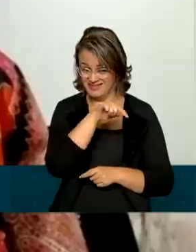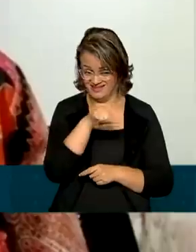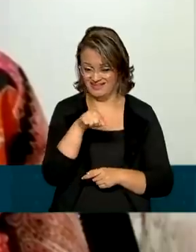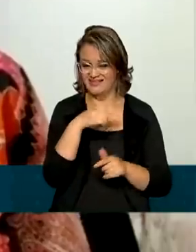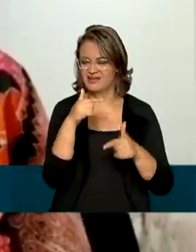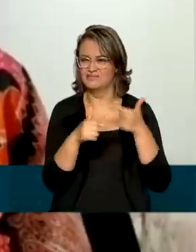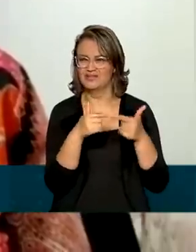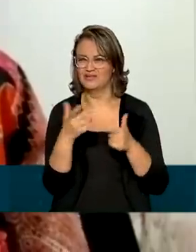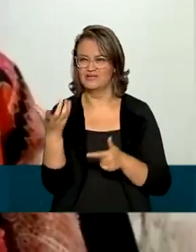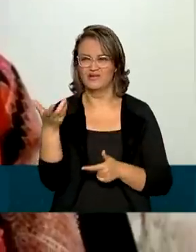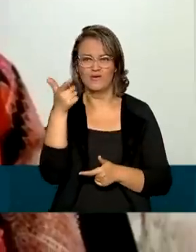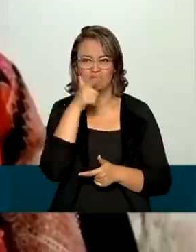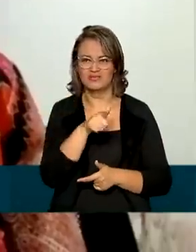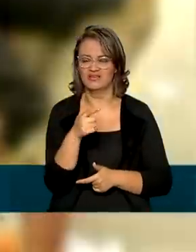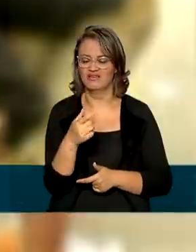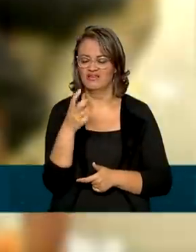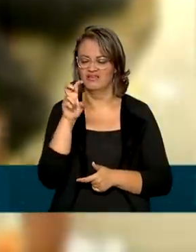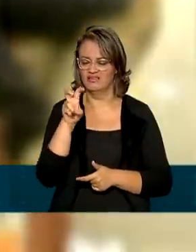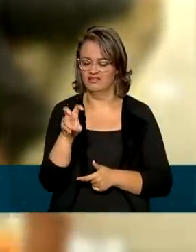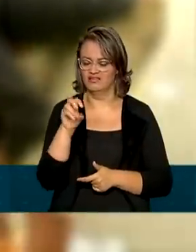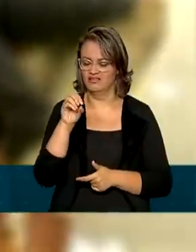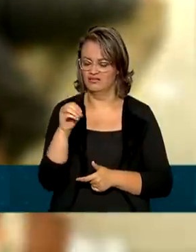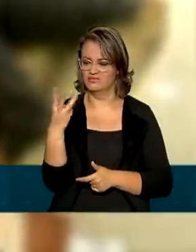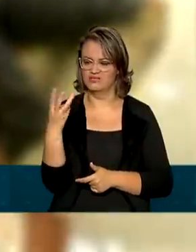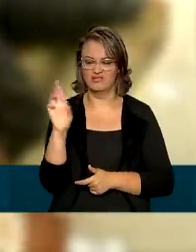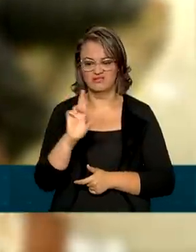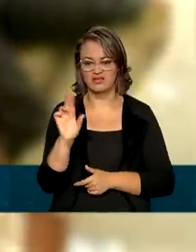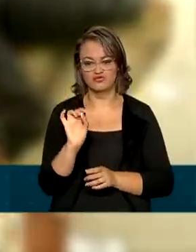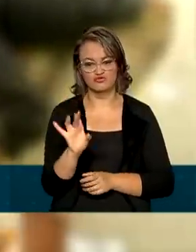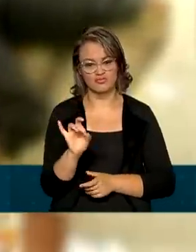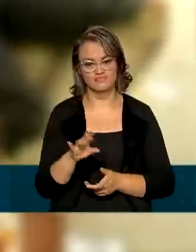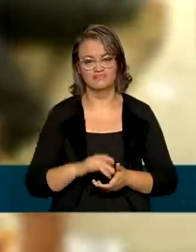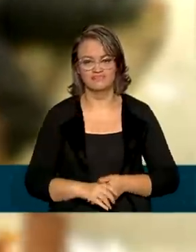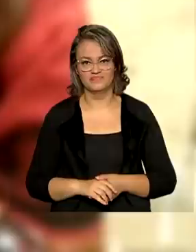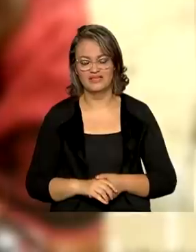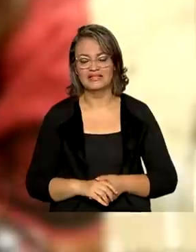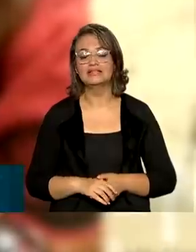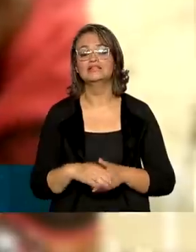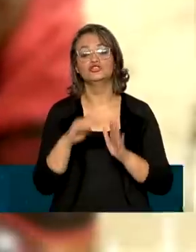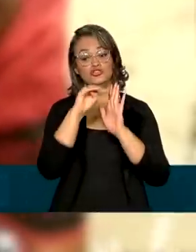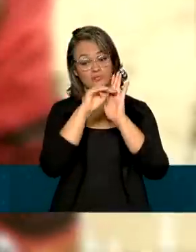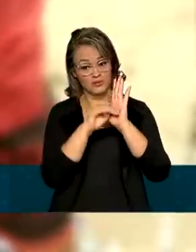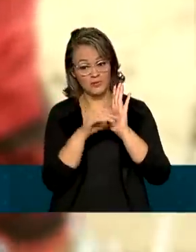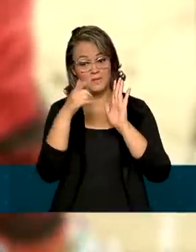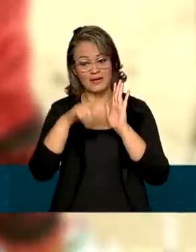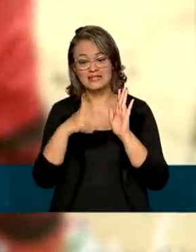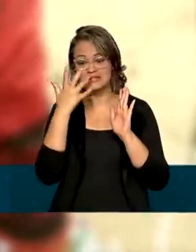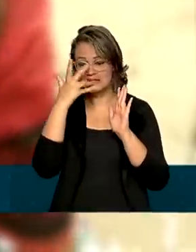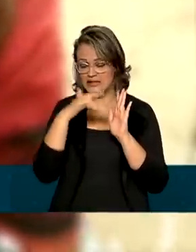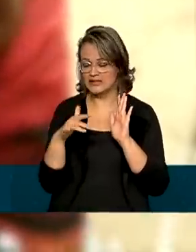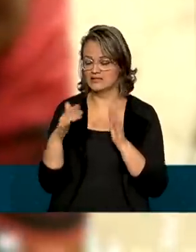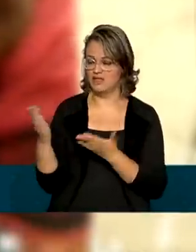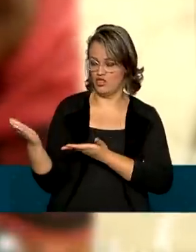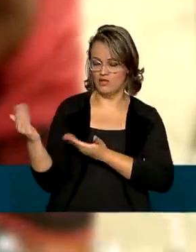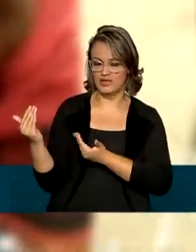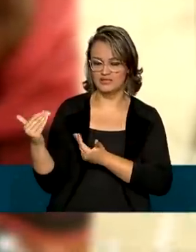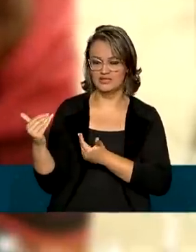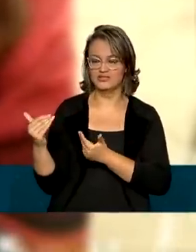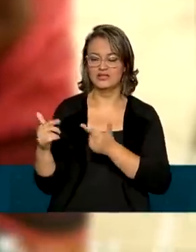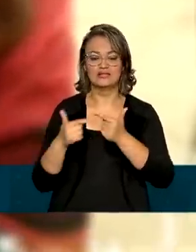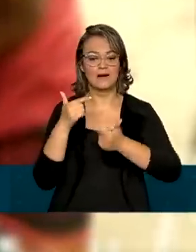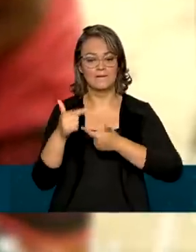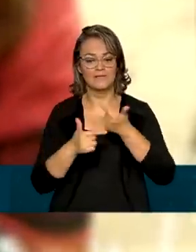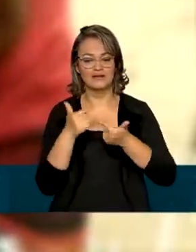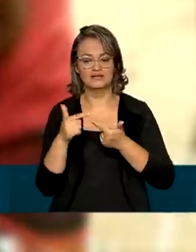rendimento médio de 503 reais. A pesquisa também aponta queda no número de crianças e adolescentes em